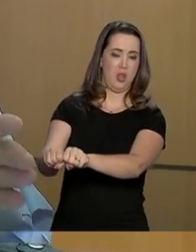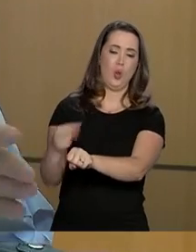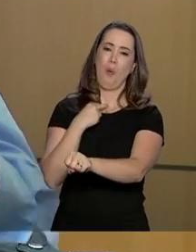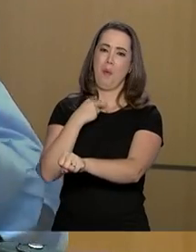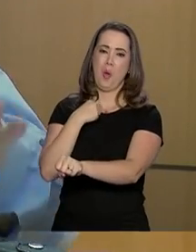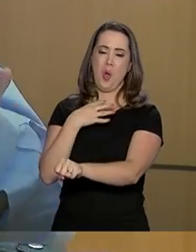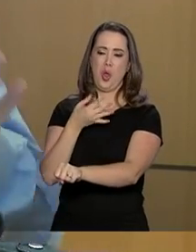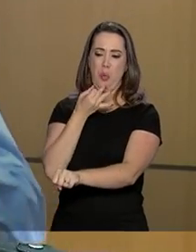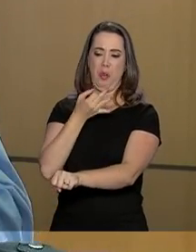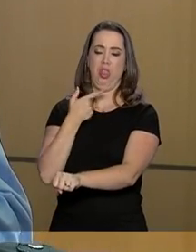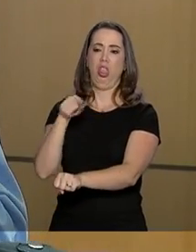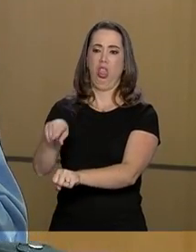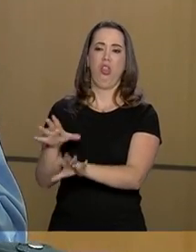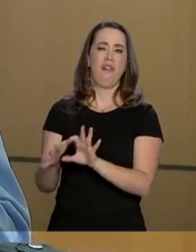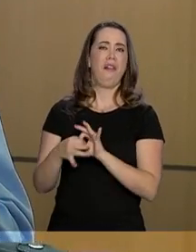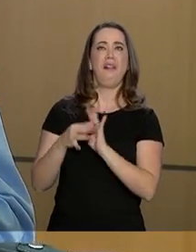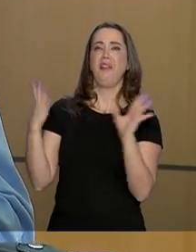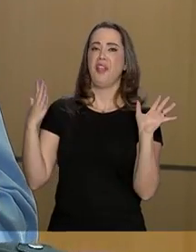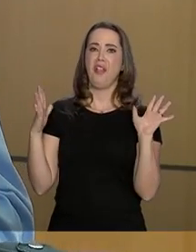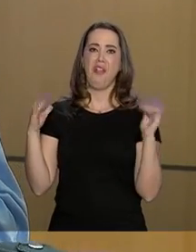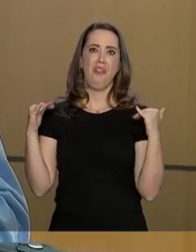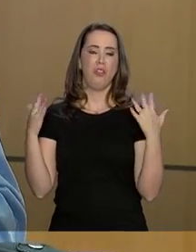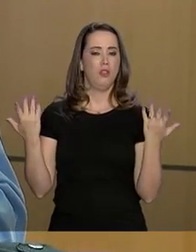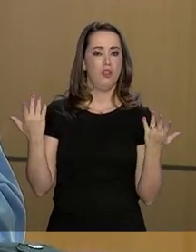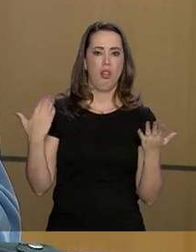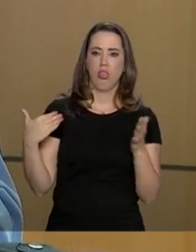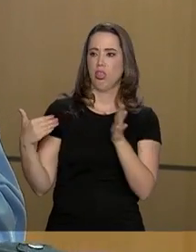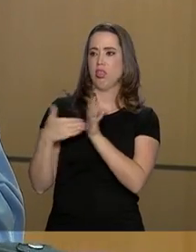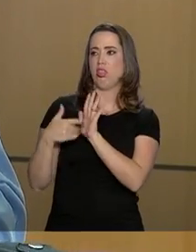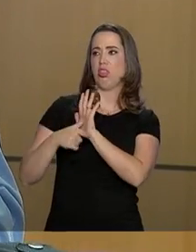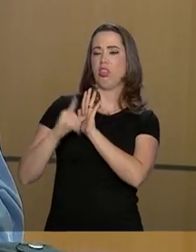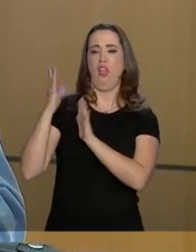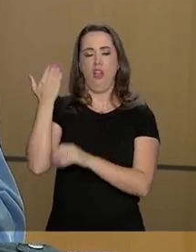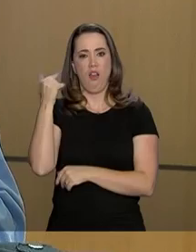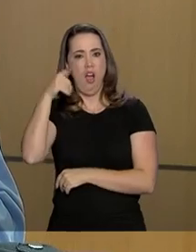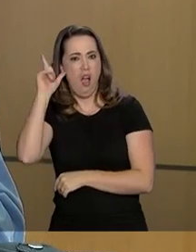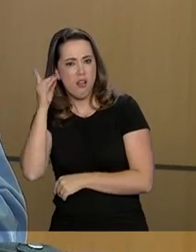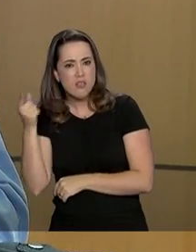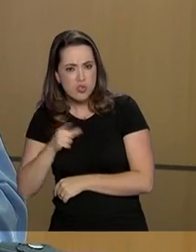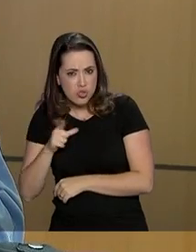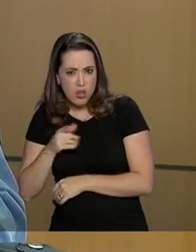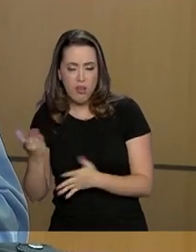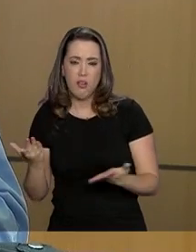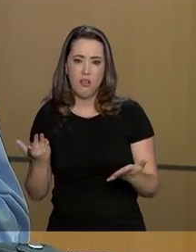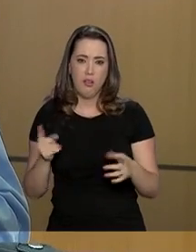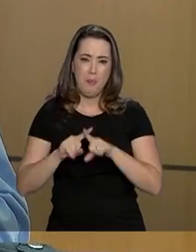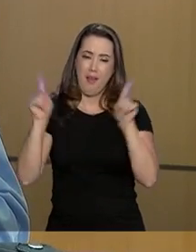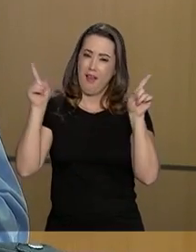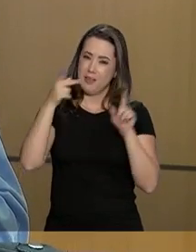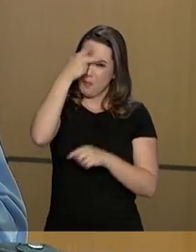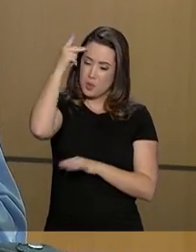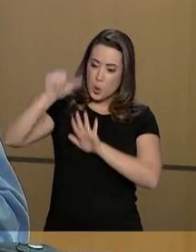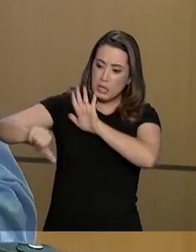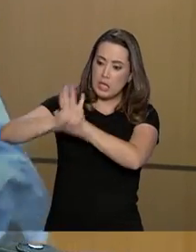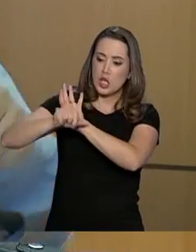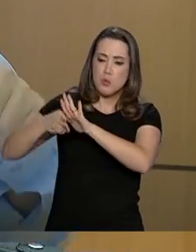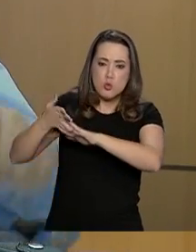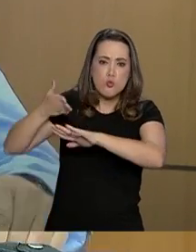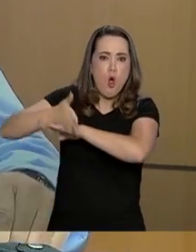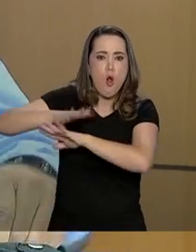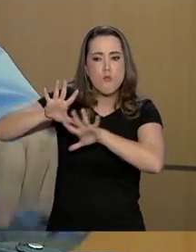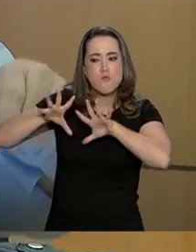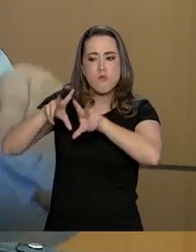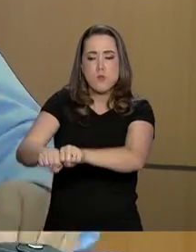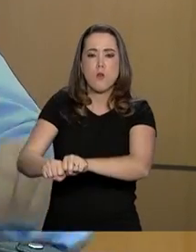achar que eles têm alvarado impunidade não, como tiveram até ontem, nos governos passados. Quem cometeu o crime da invasão, de